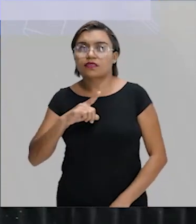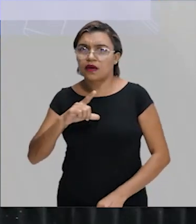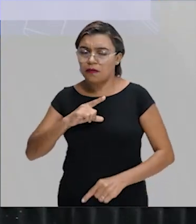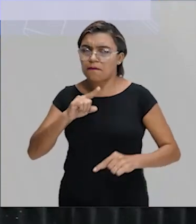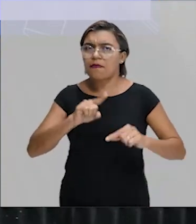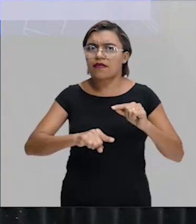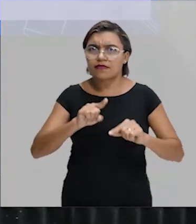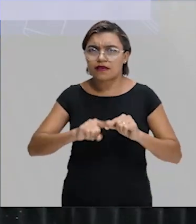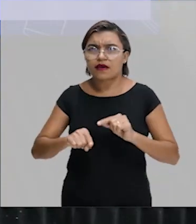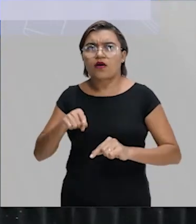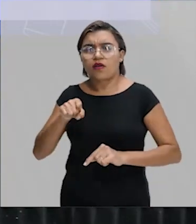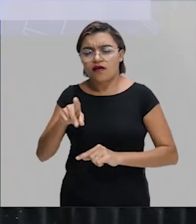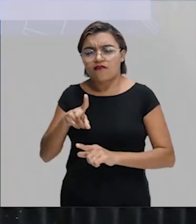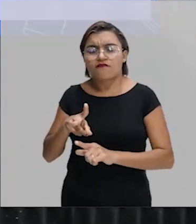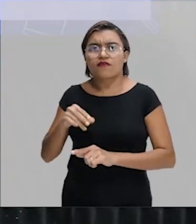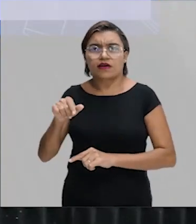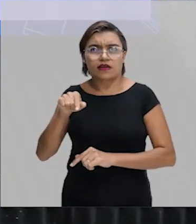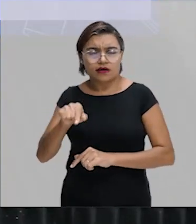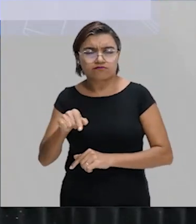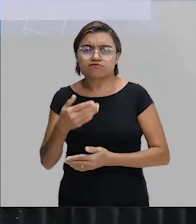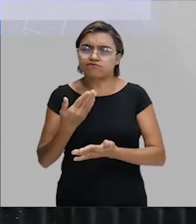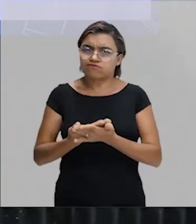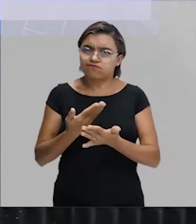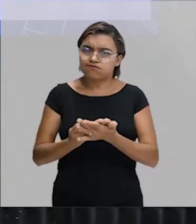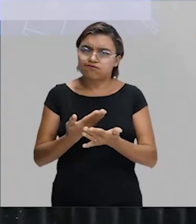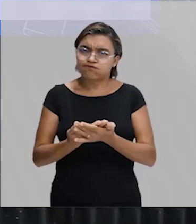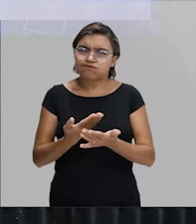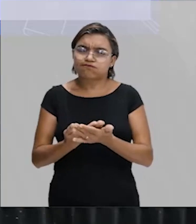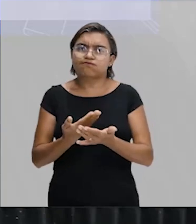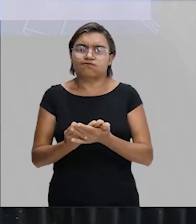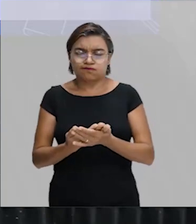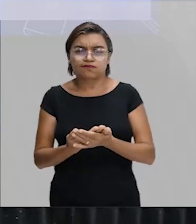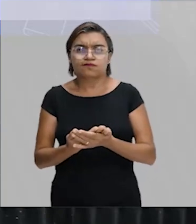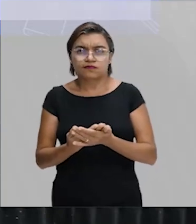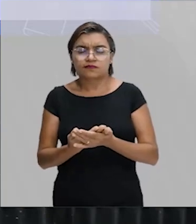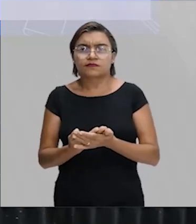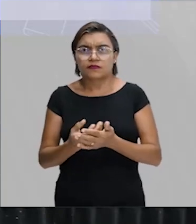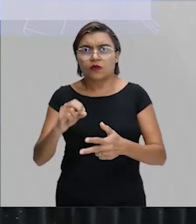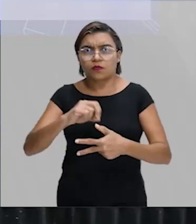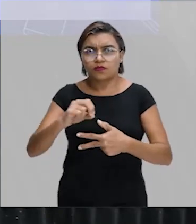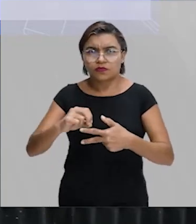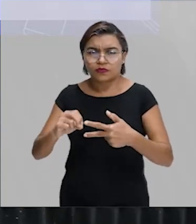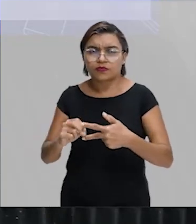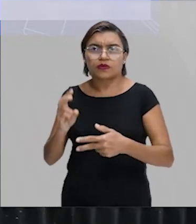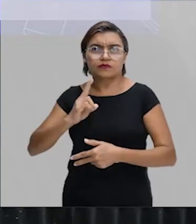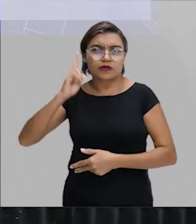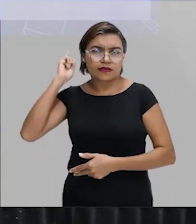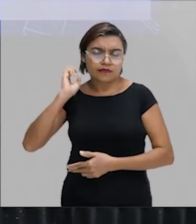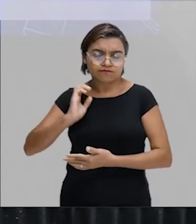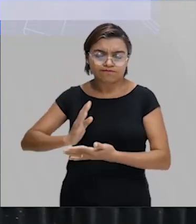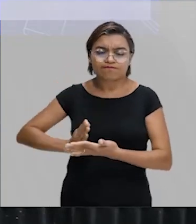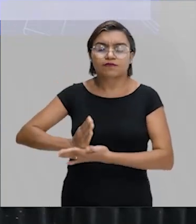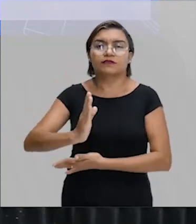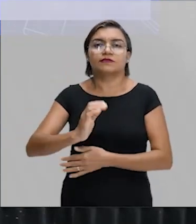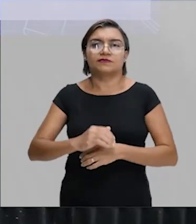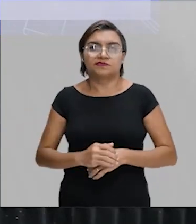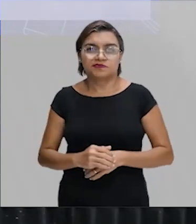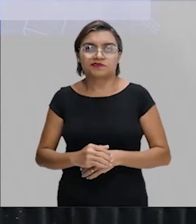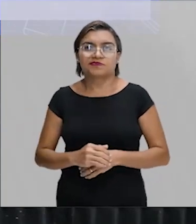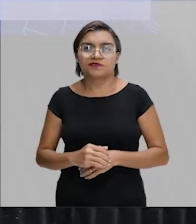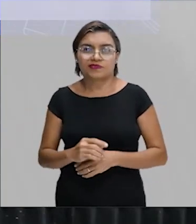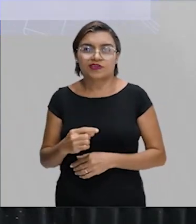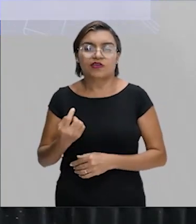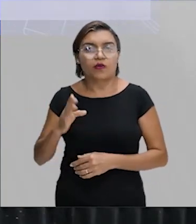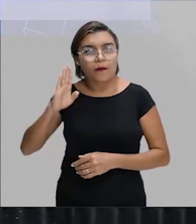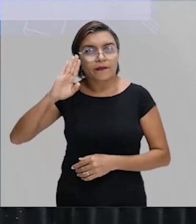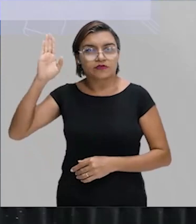disposição para que tu possa dar aquele up nos teus estudos e, é claro, alcance os teus objetivos, porque esse é o nosso